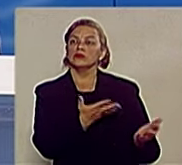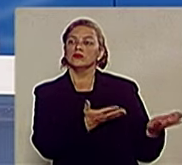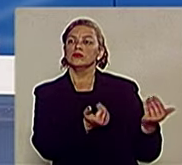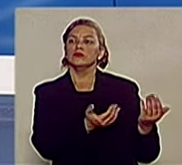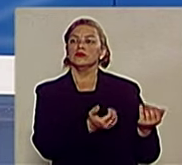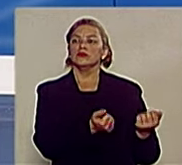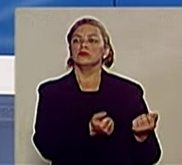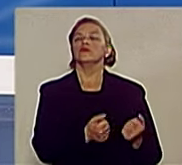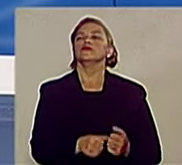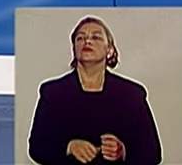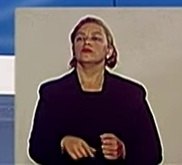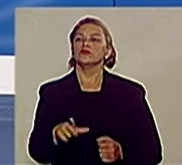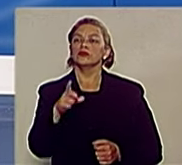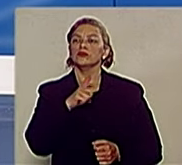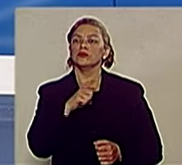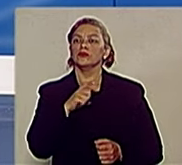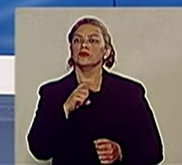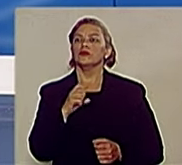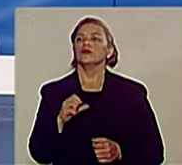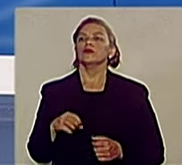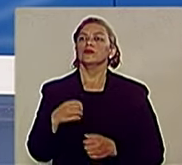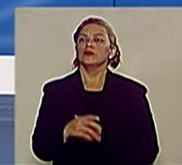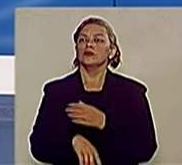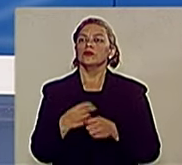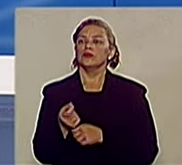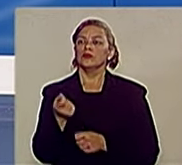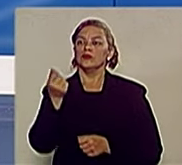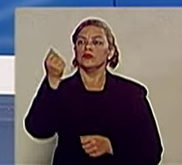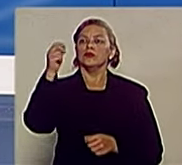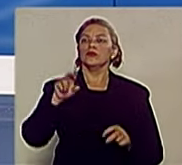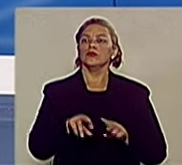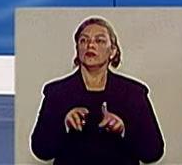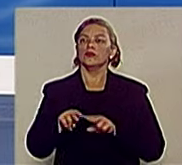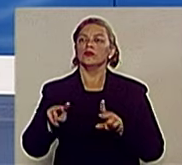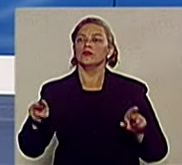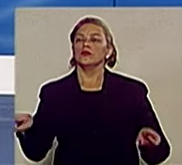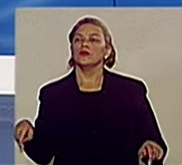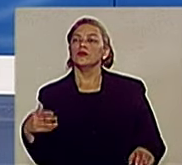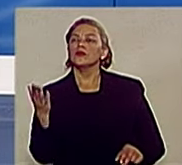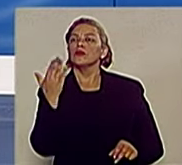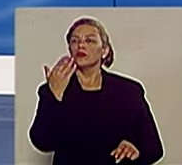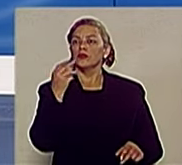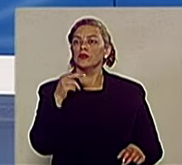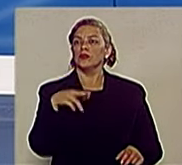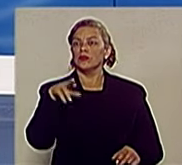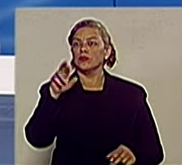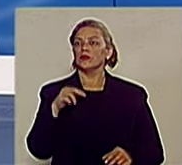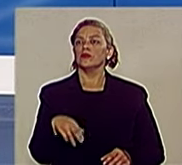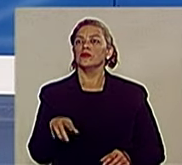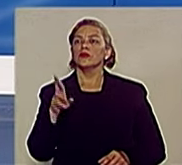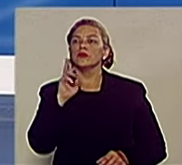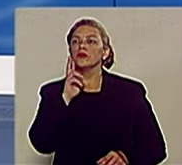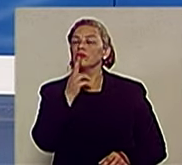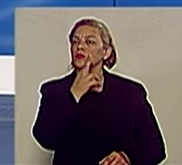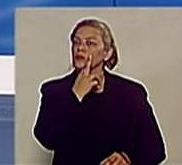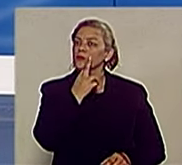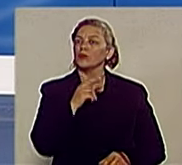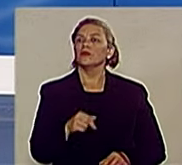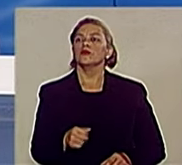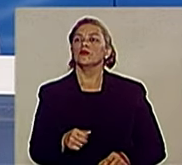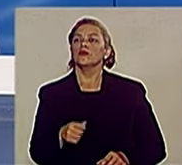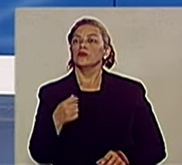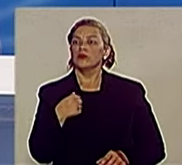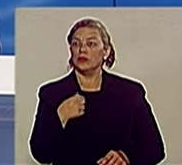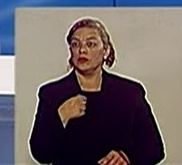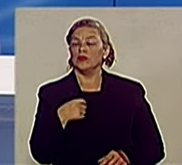isso, um comércio diferenciado para o centro da cidade de gastronomia e de restaurante. De restaurante e gastronomia. Dez segundos. Eu